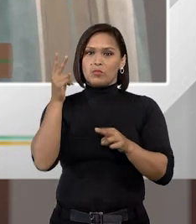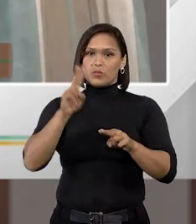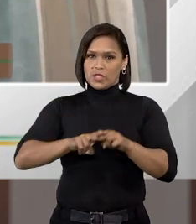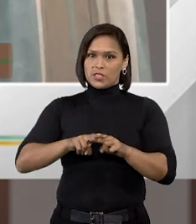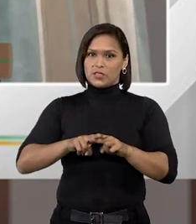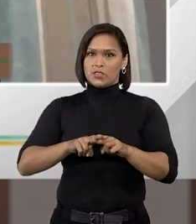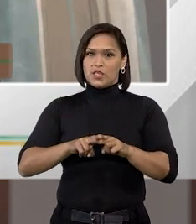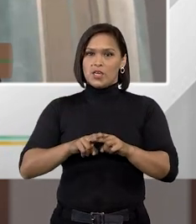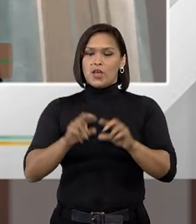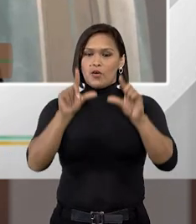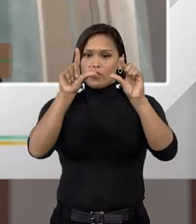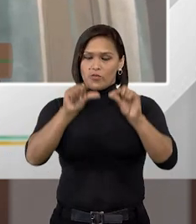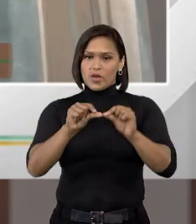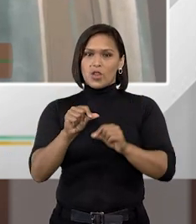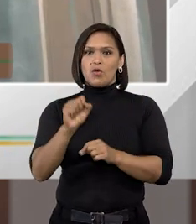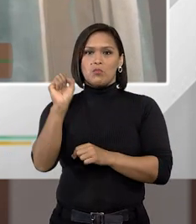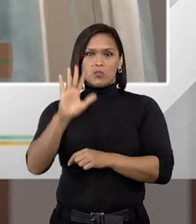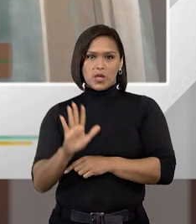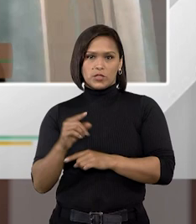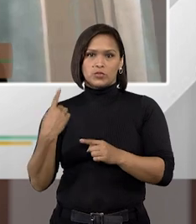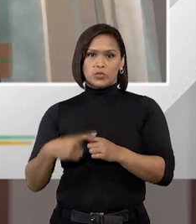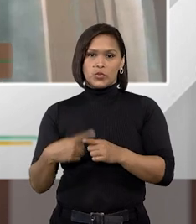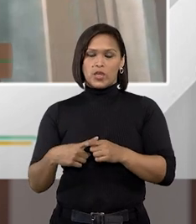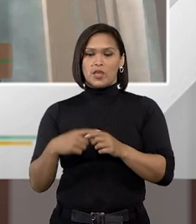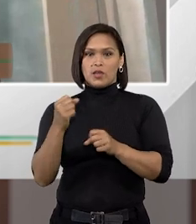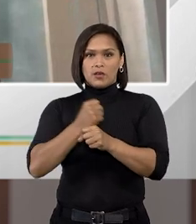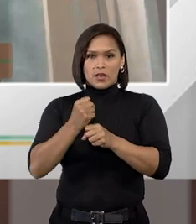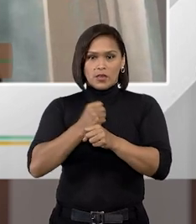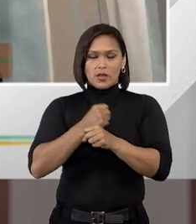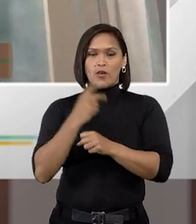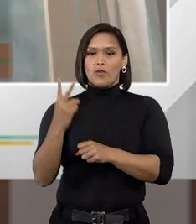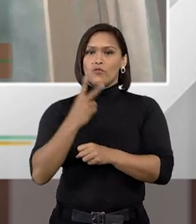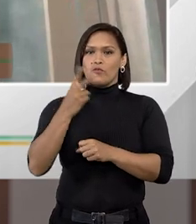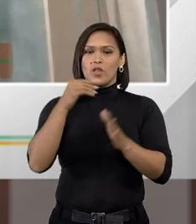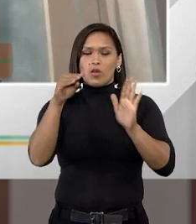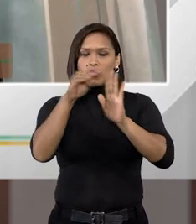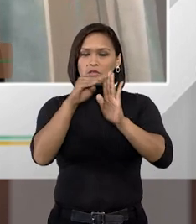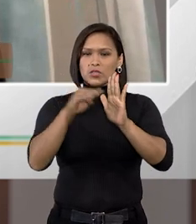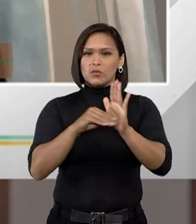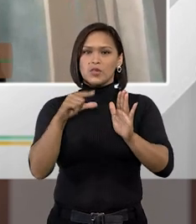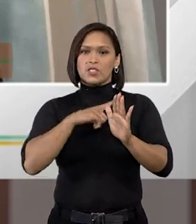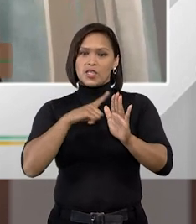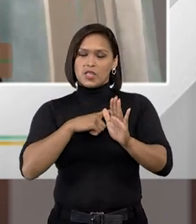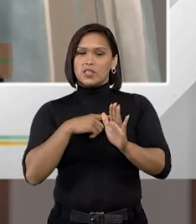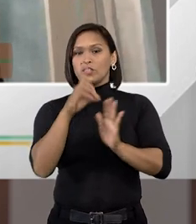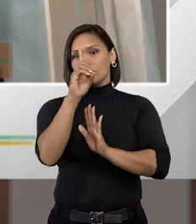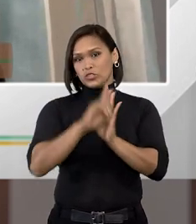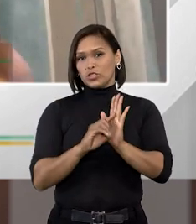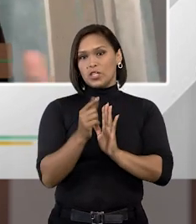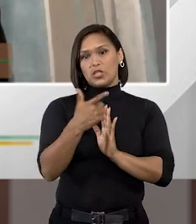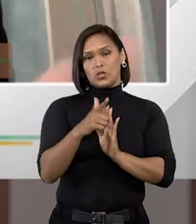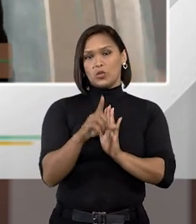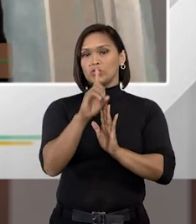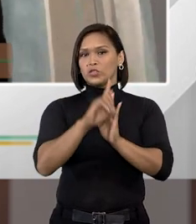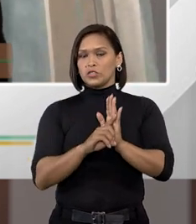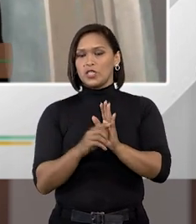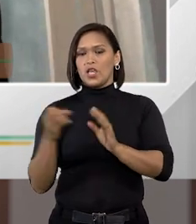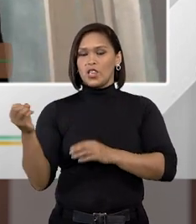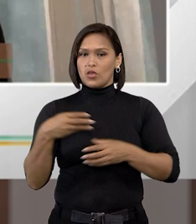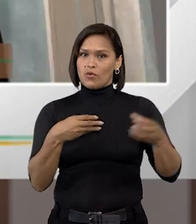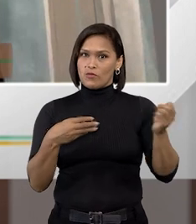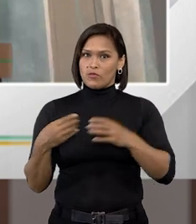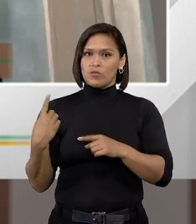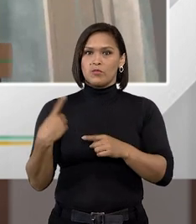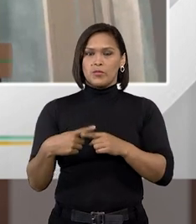tenha renda baixa. O que muda é que cada ano o valor que determina se o presidiário terá direito ou não ele é sempre atualizado.